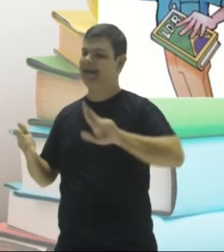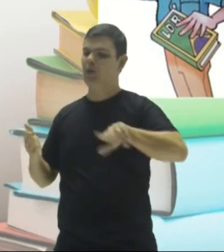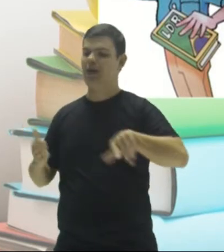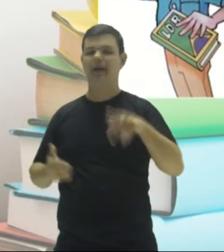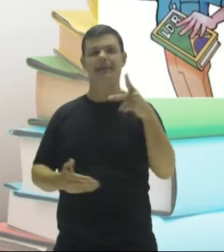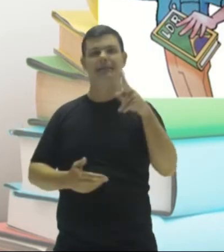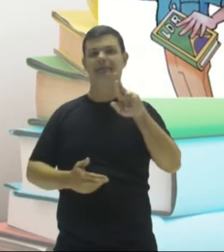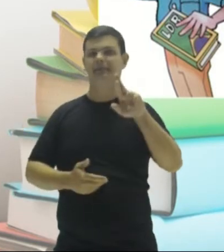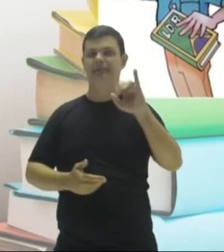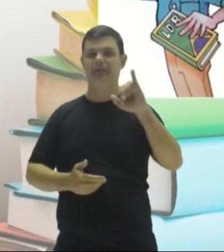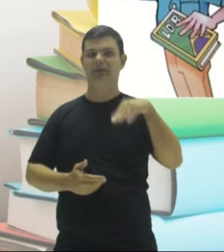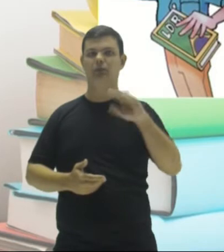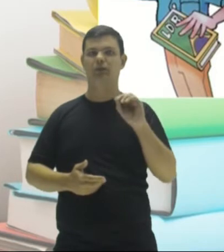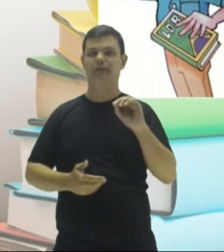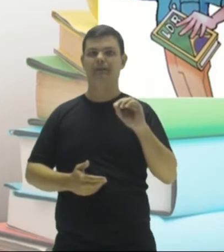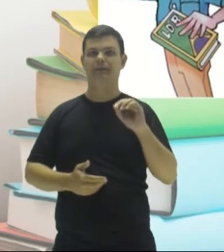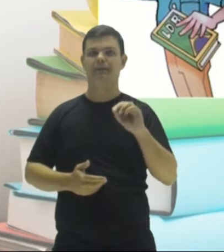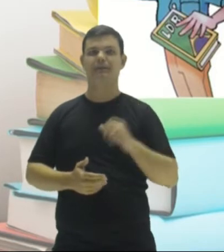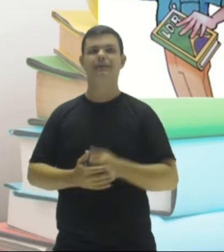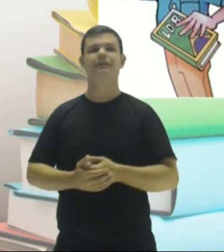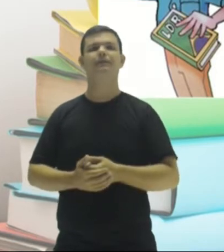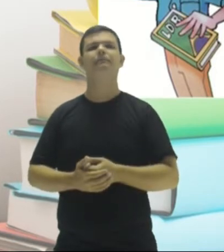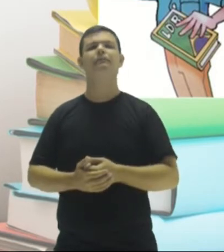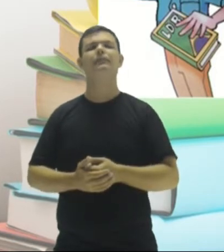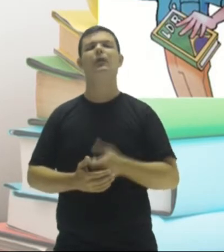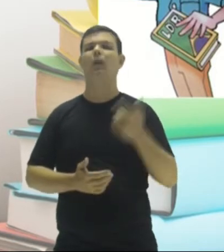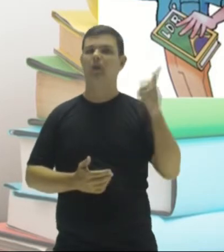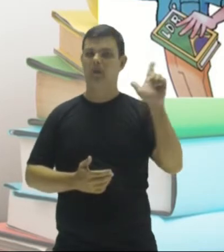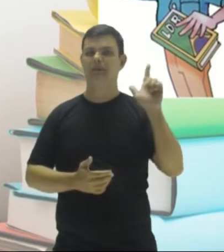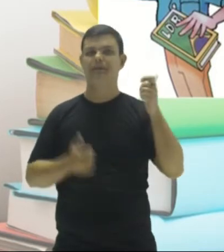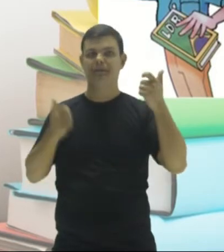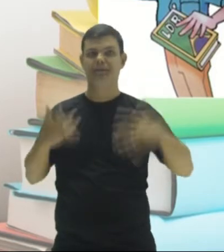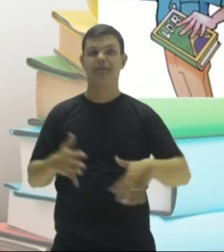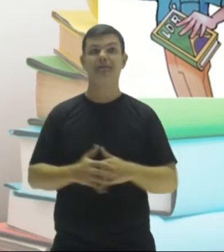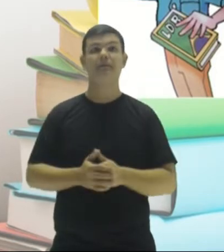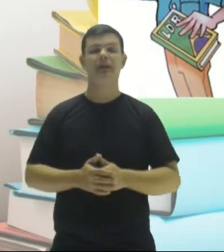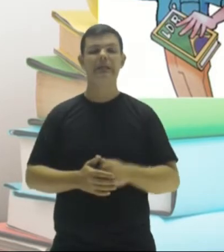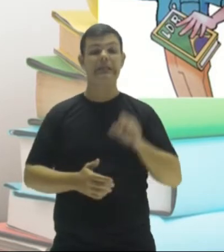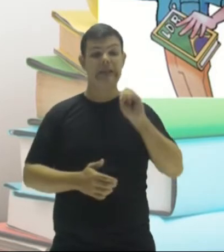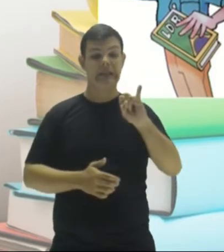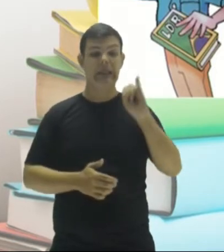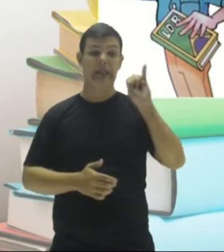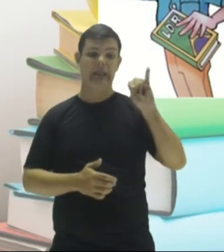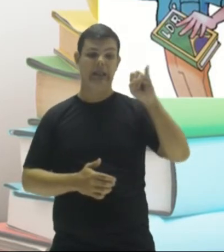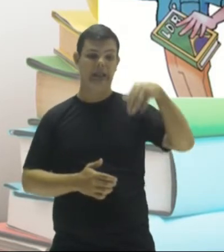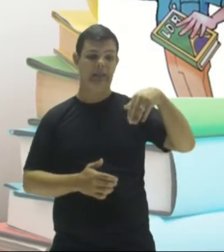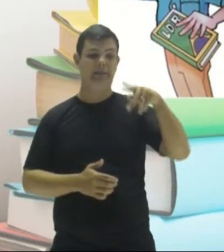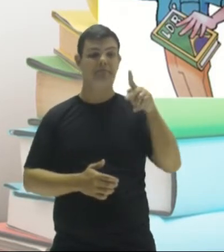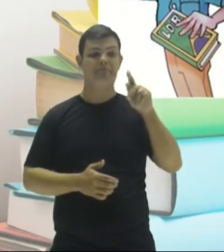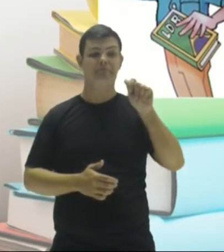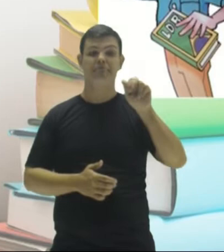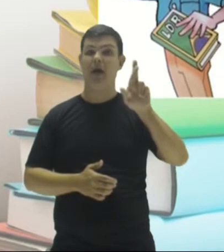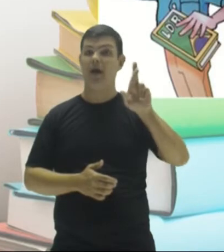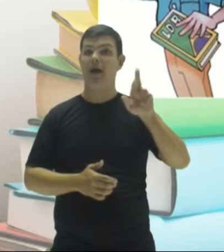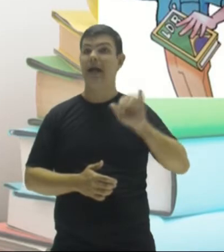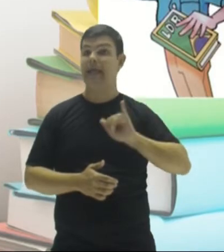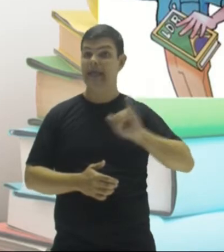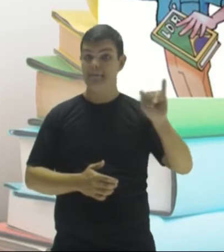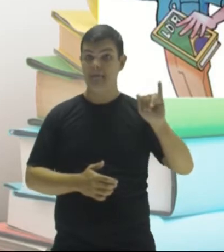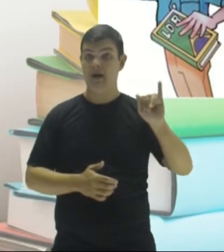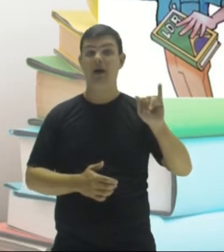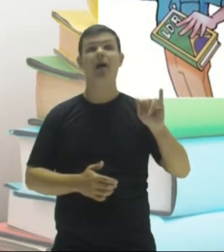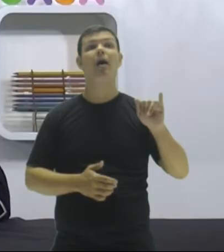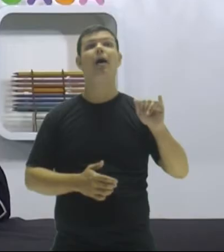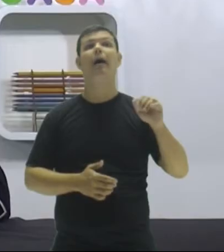primos. Bora ver outra pergunta. Se for ímpar, talvez seja primo. Olha só.